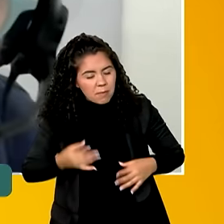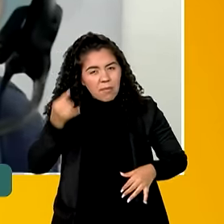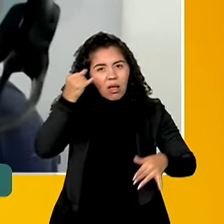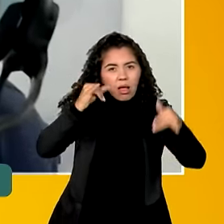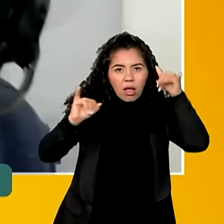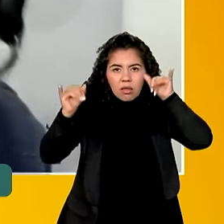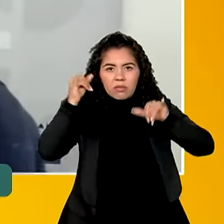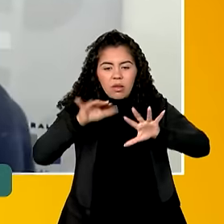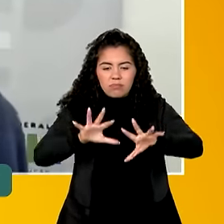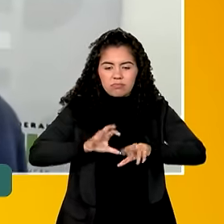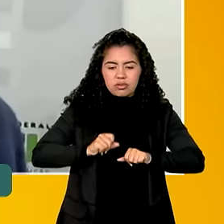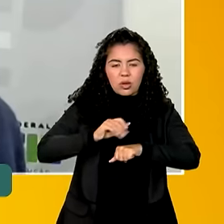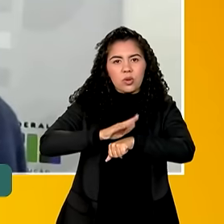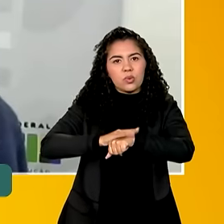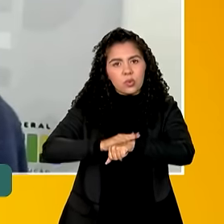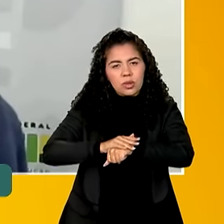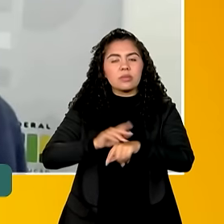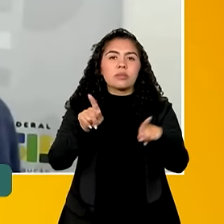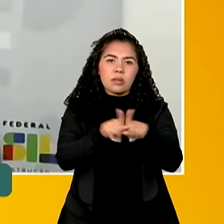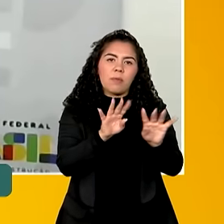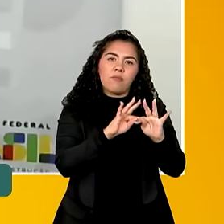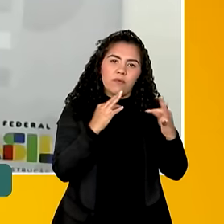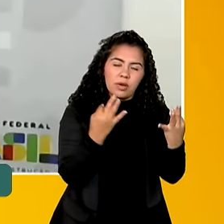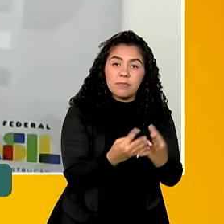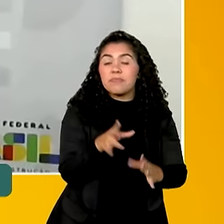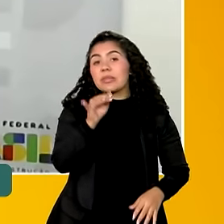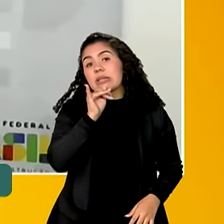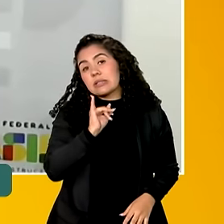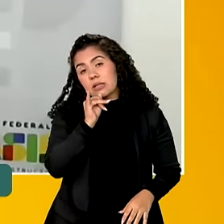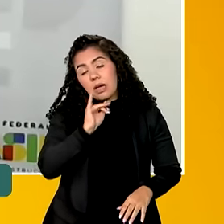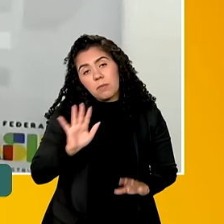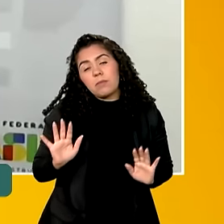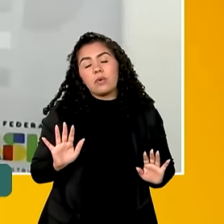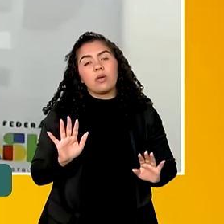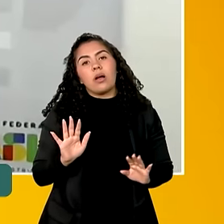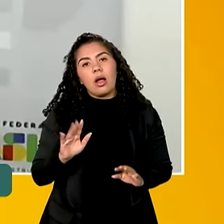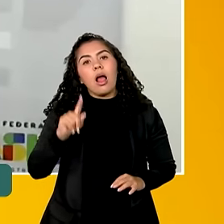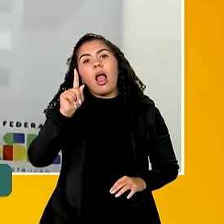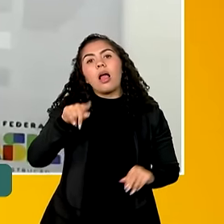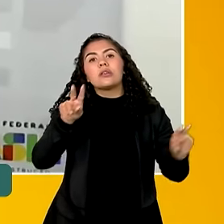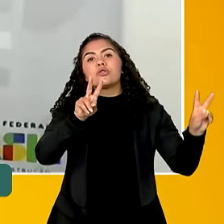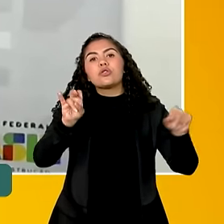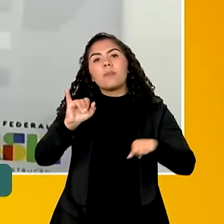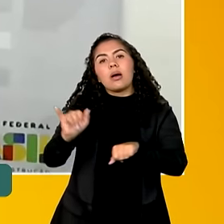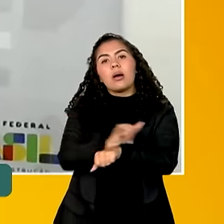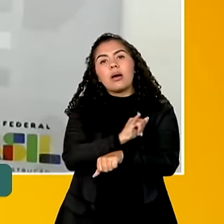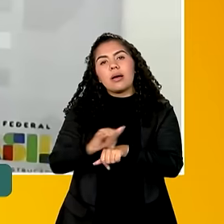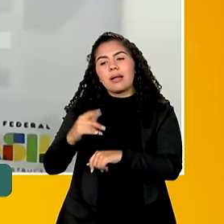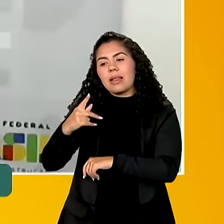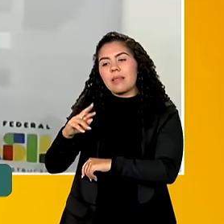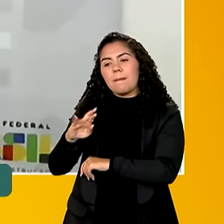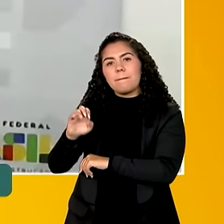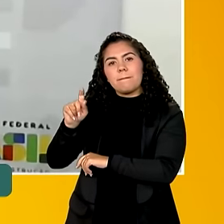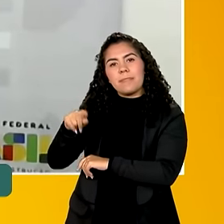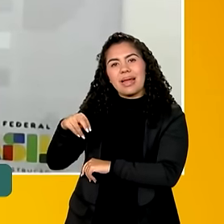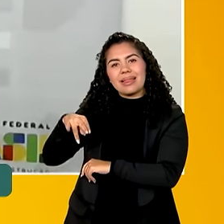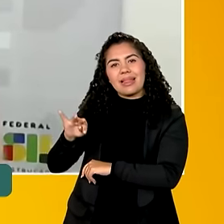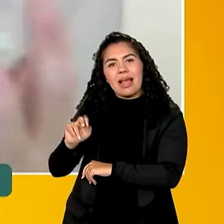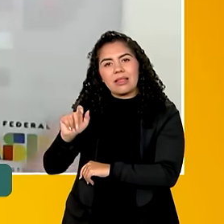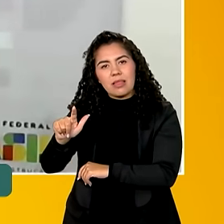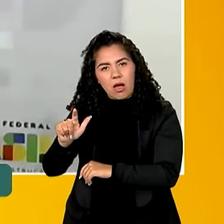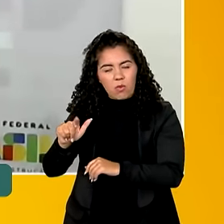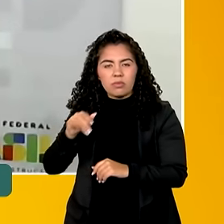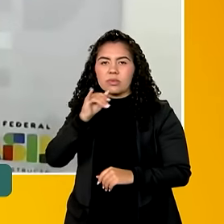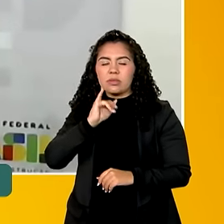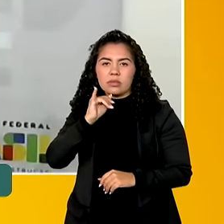consigo mesmo e com suas famílias. Um exemplo disso é a estratégia pré-natal do parceiro, onde no momento em